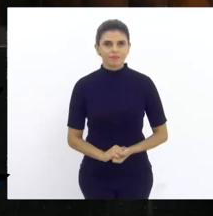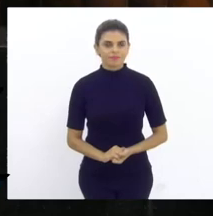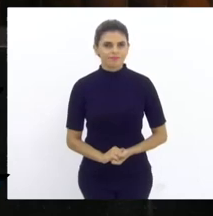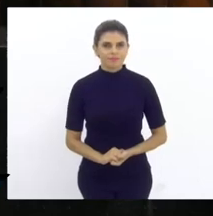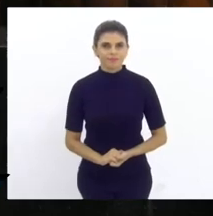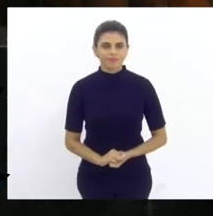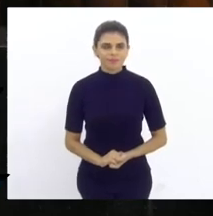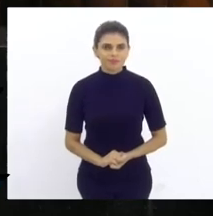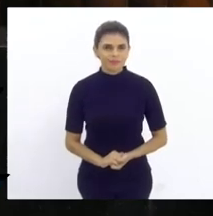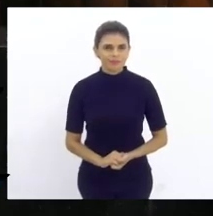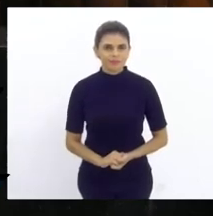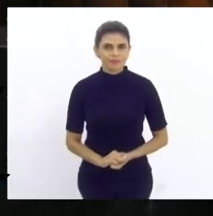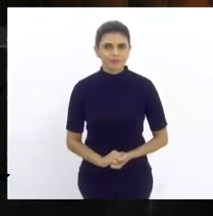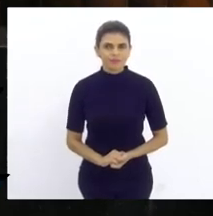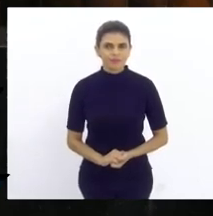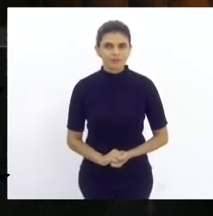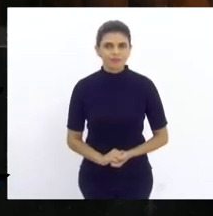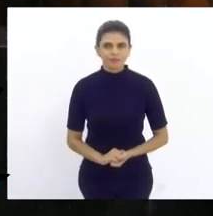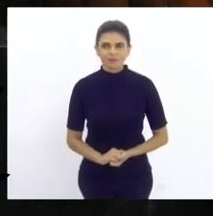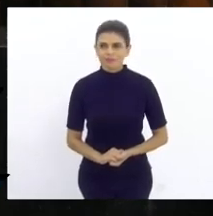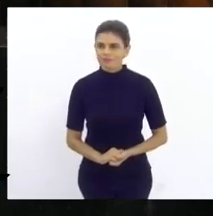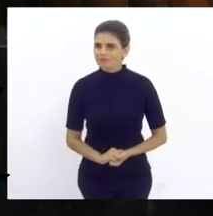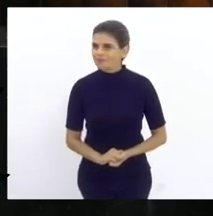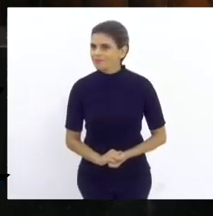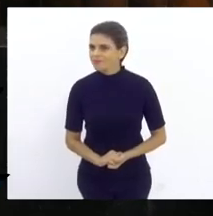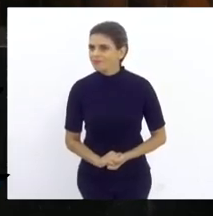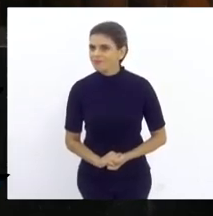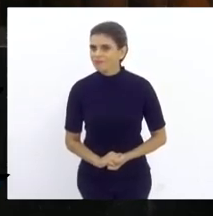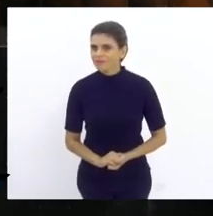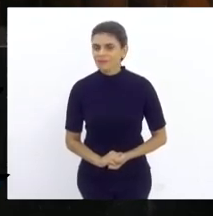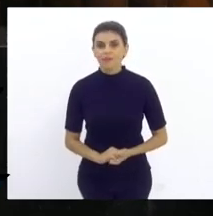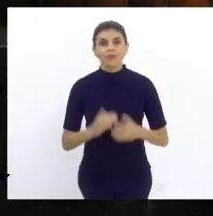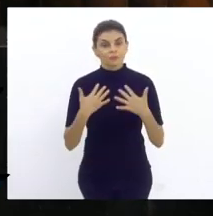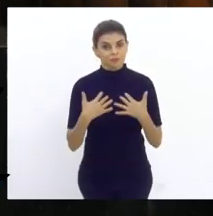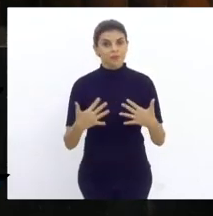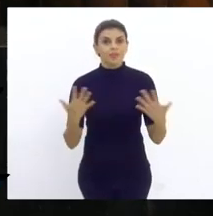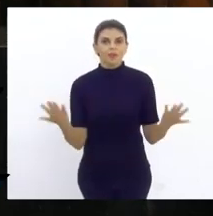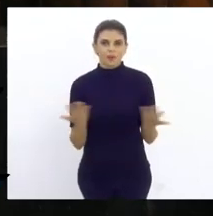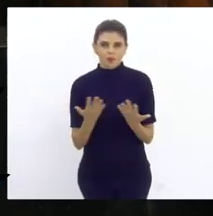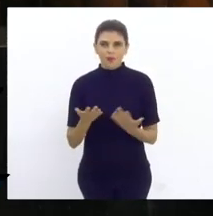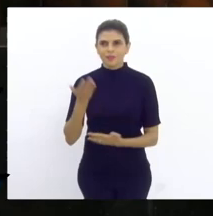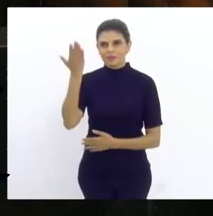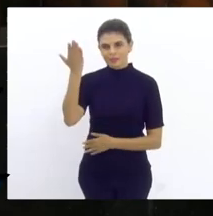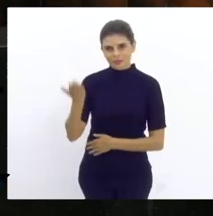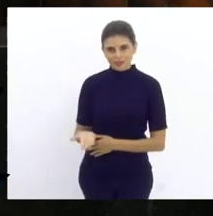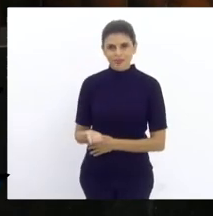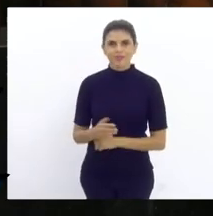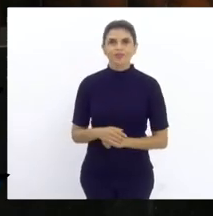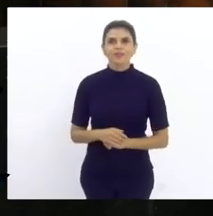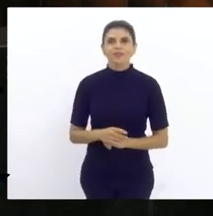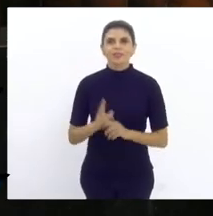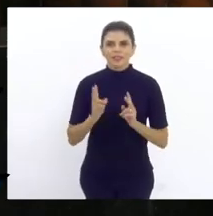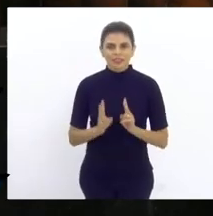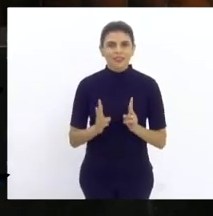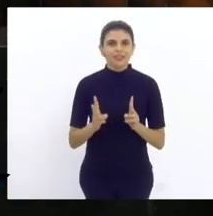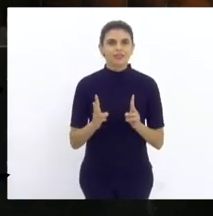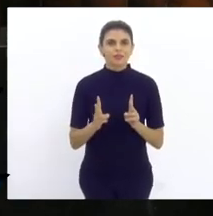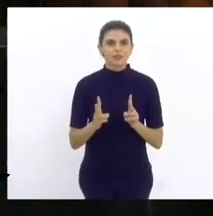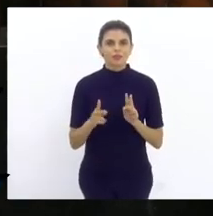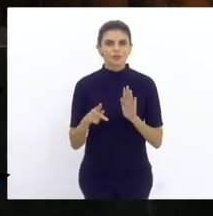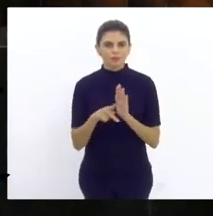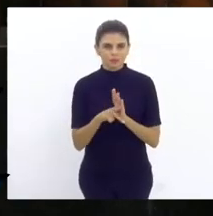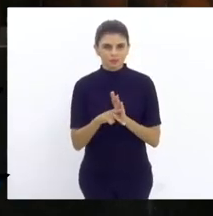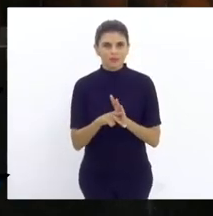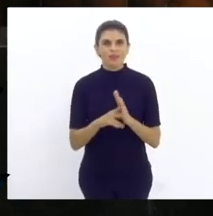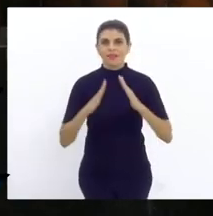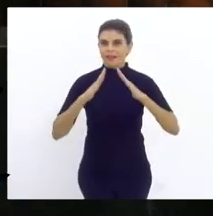na tribuna ali, por Vossa Excelência, por esse dia, na sessão, com a excelência que é o símbolo da luta da